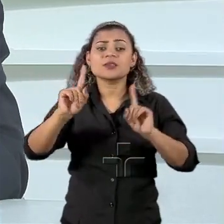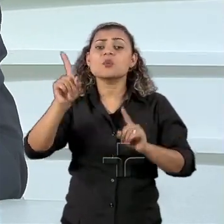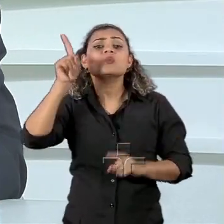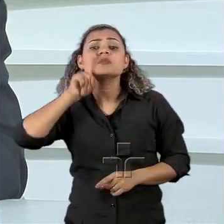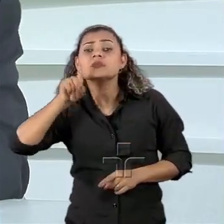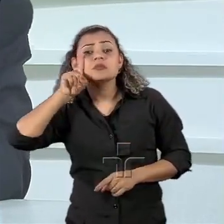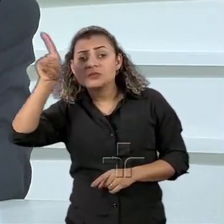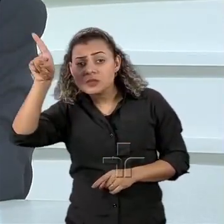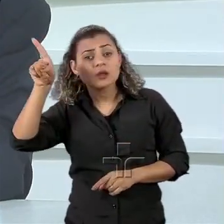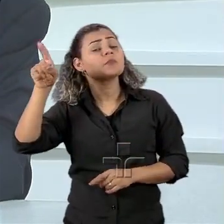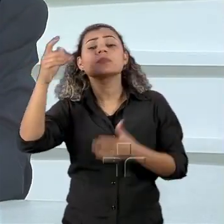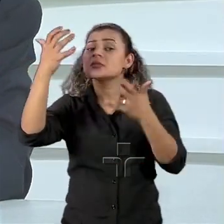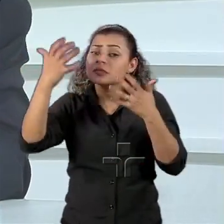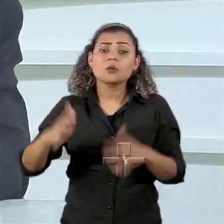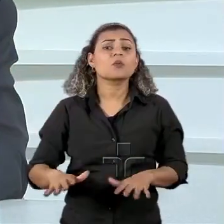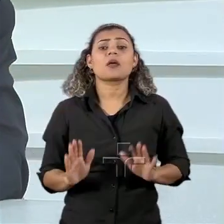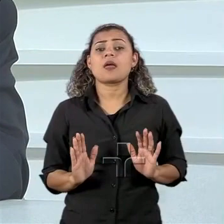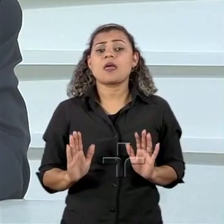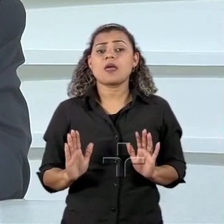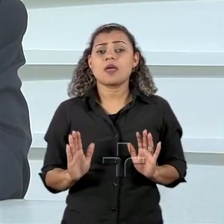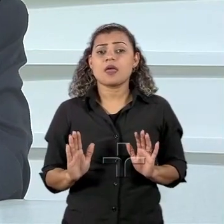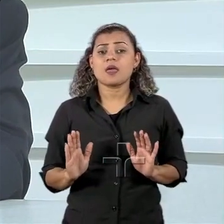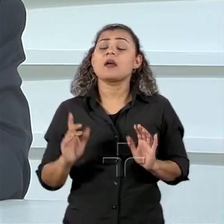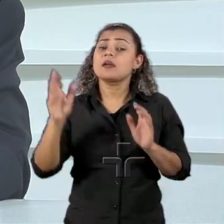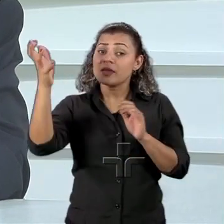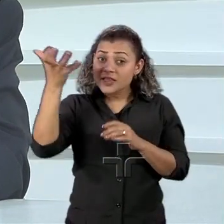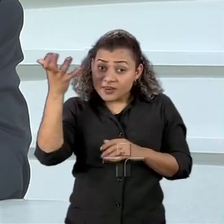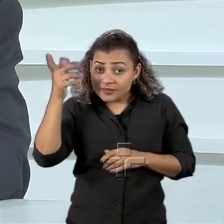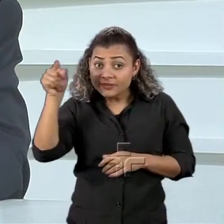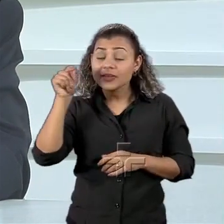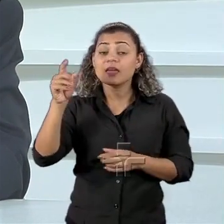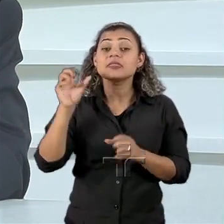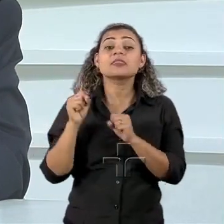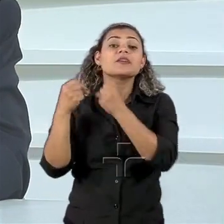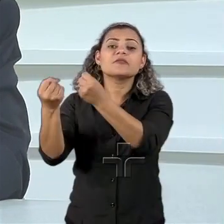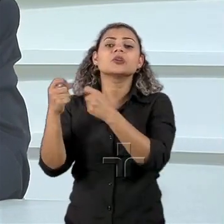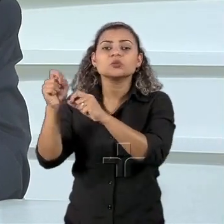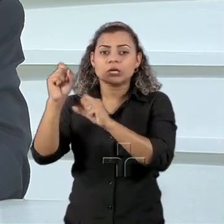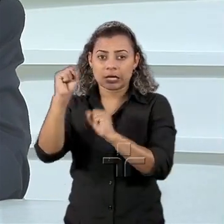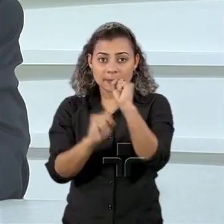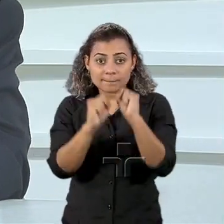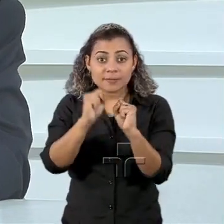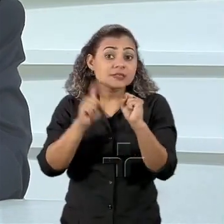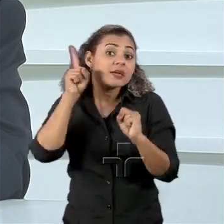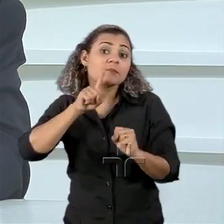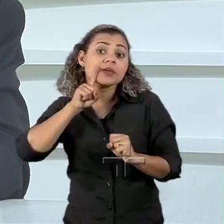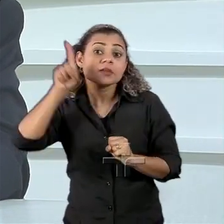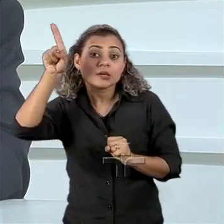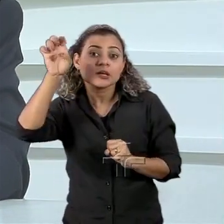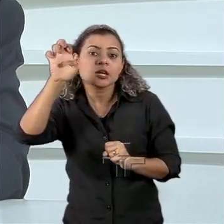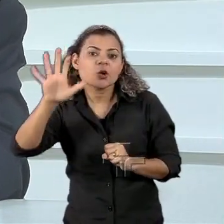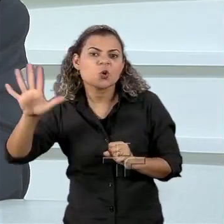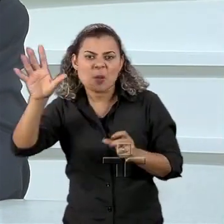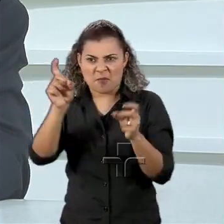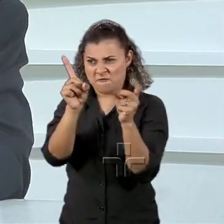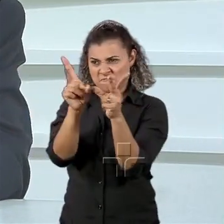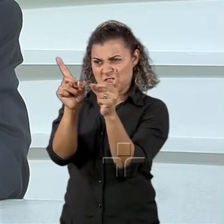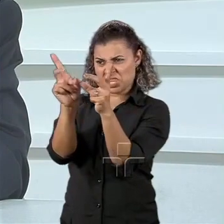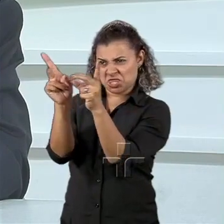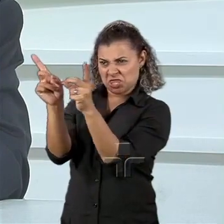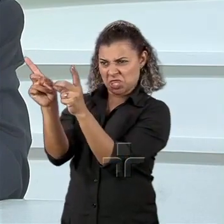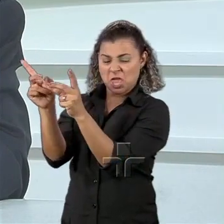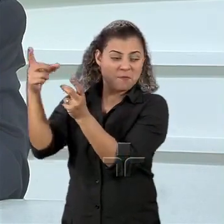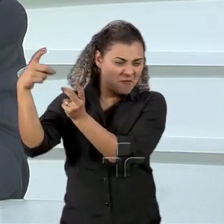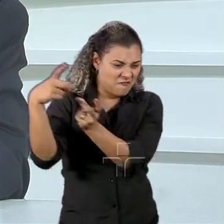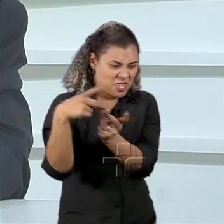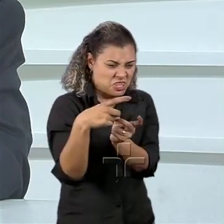do mundo que exportam para os Estados Unidos, mas ele quer e defende empresas americanas na Europa para vender para a Europa, o Brasil, para